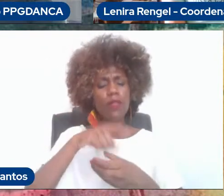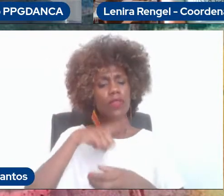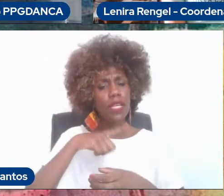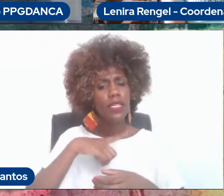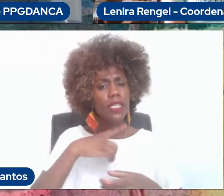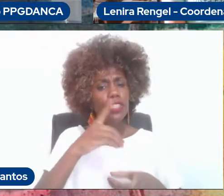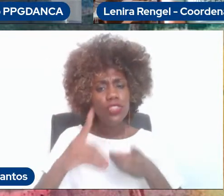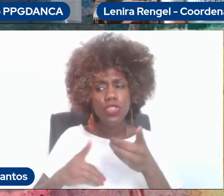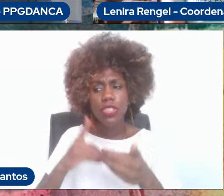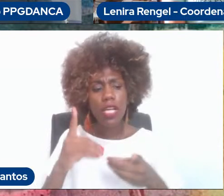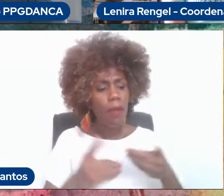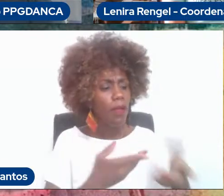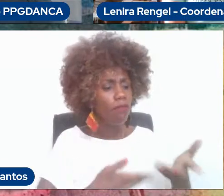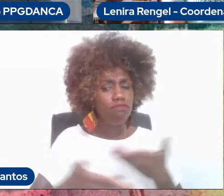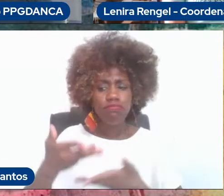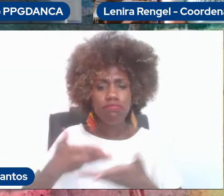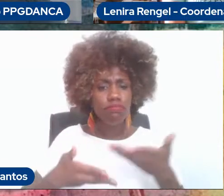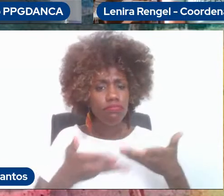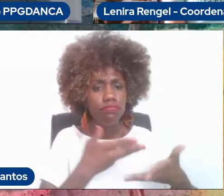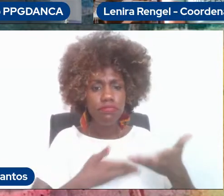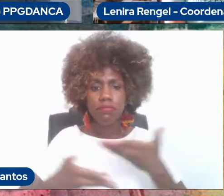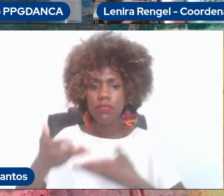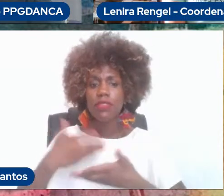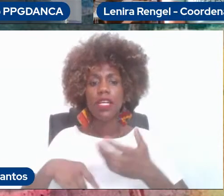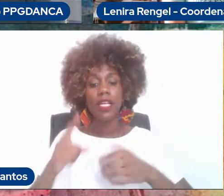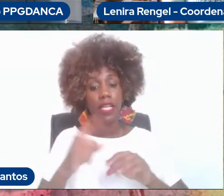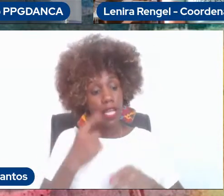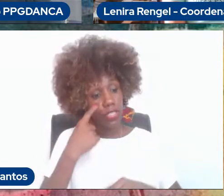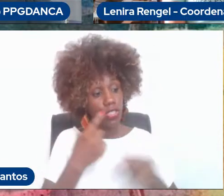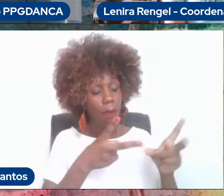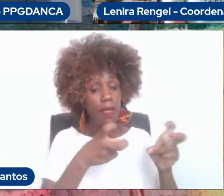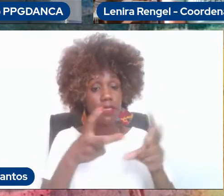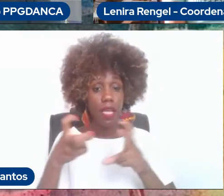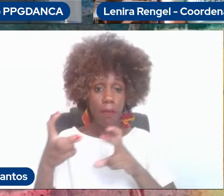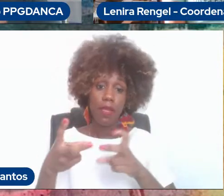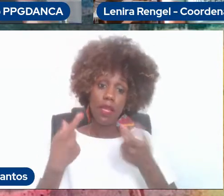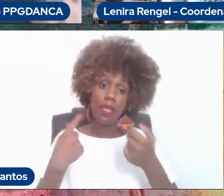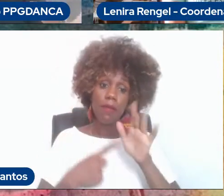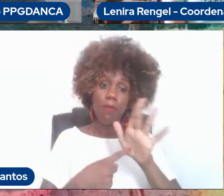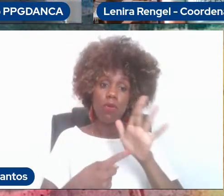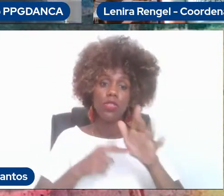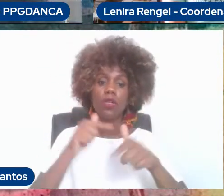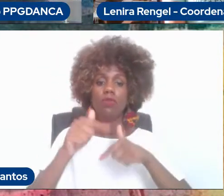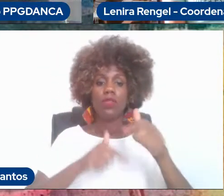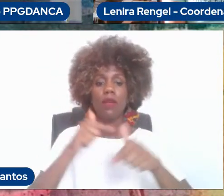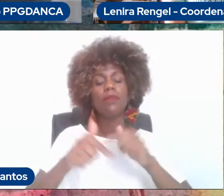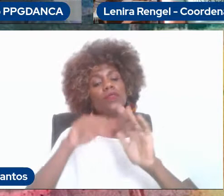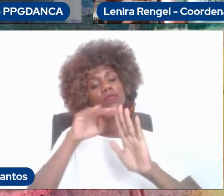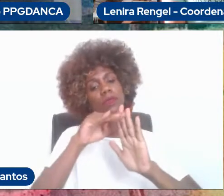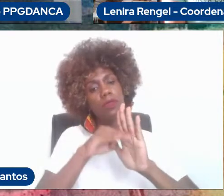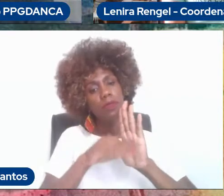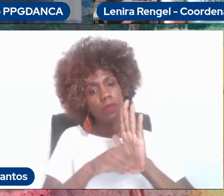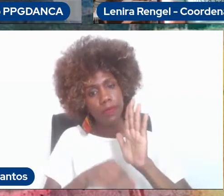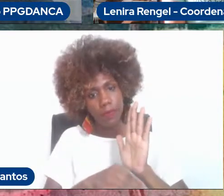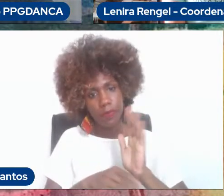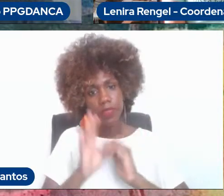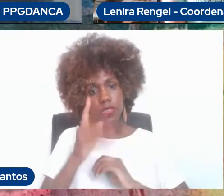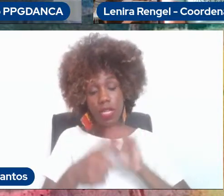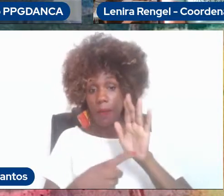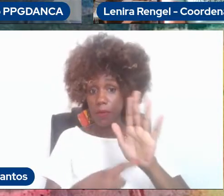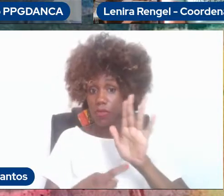e reverberam o próprio trabalho do nosso programa, muito bem aí trazidos pelos